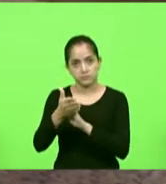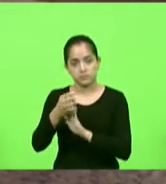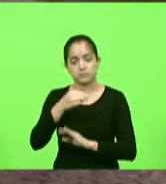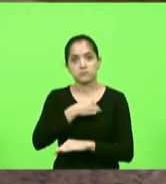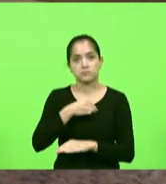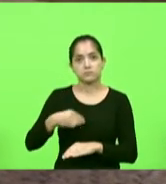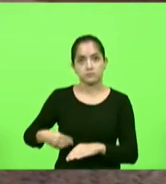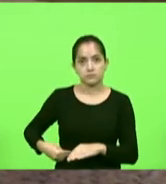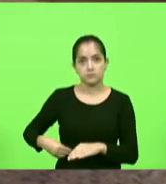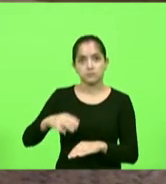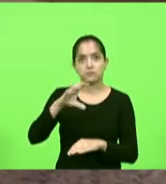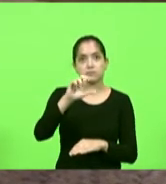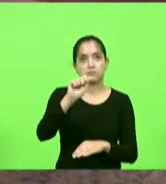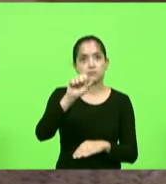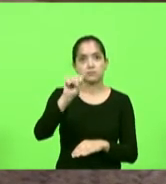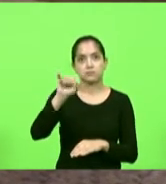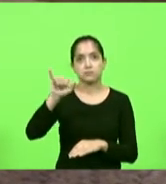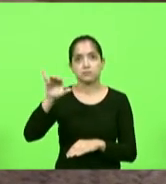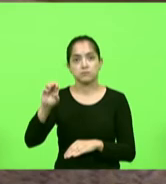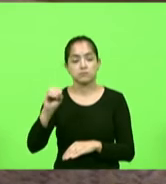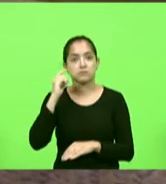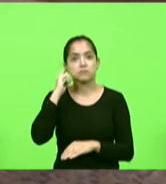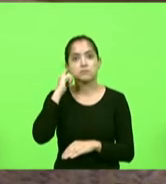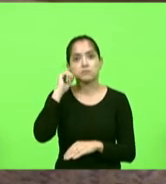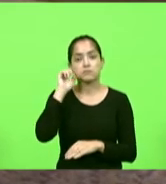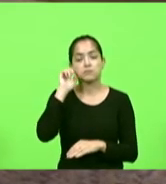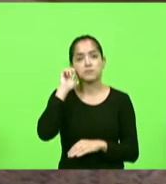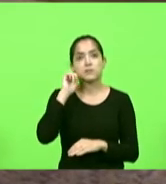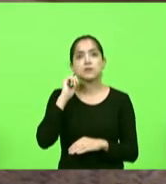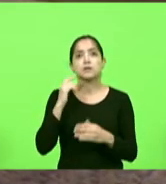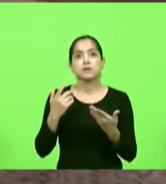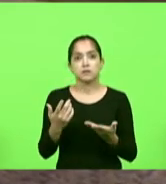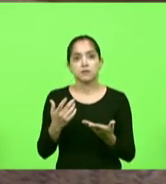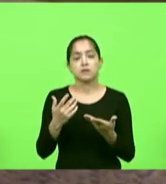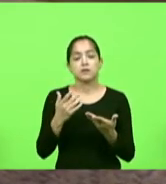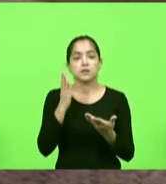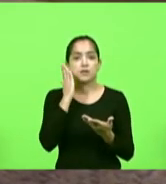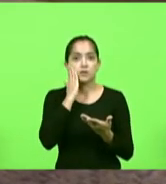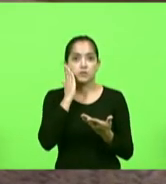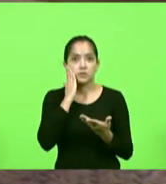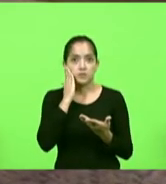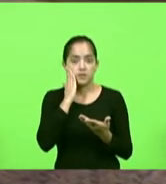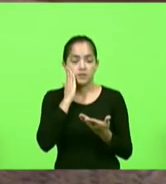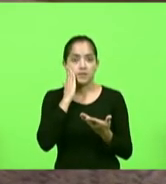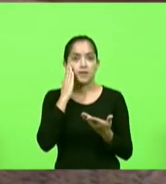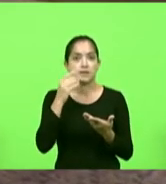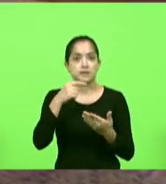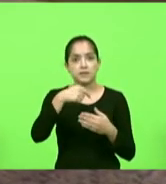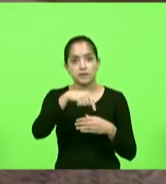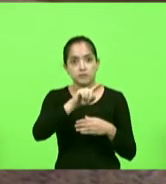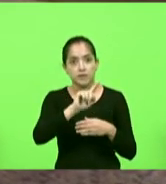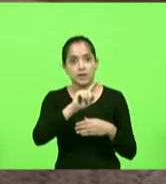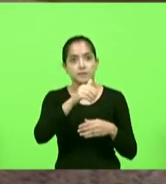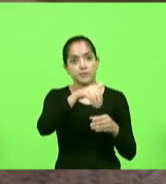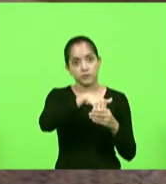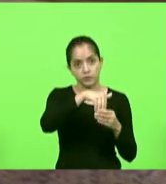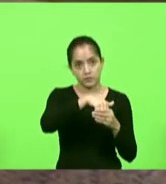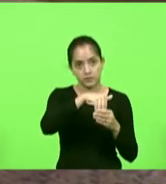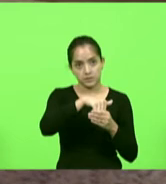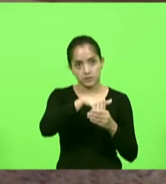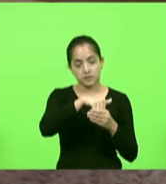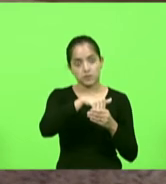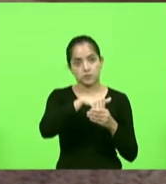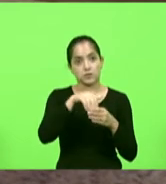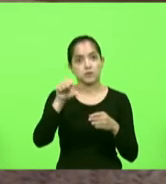Cássio por essa atitude eu sei que ainda vai eliminar vai para a votação lá no Supremo